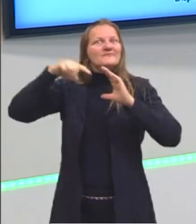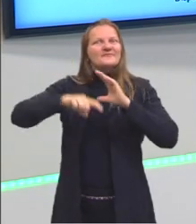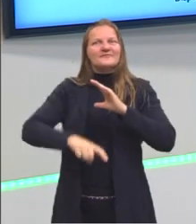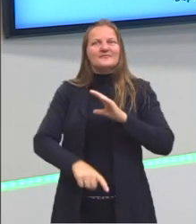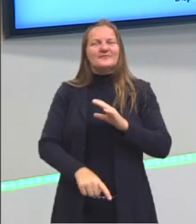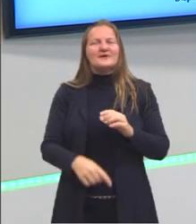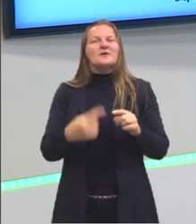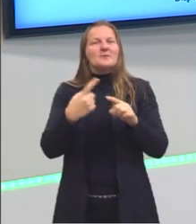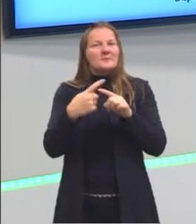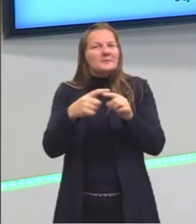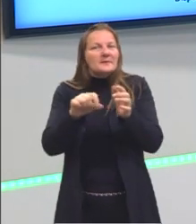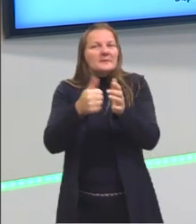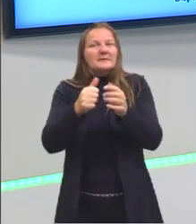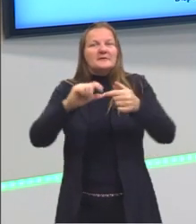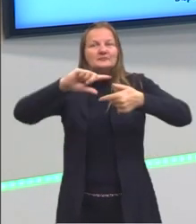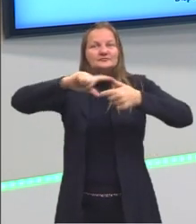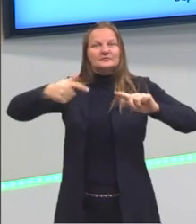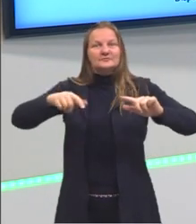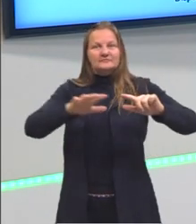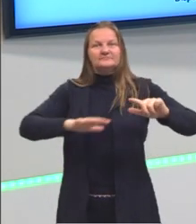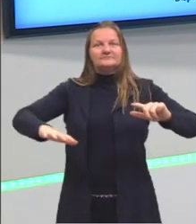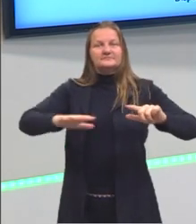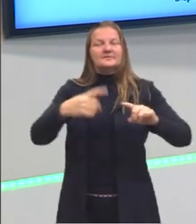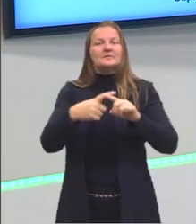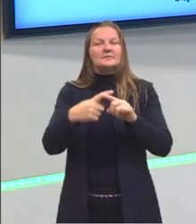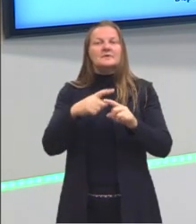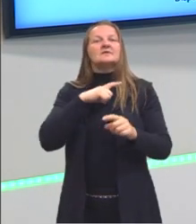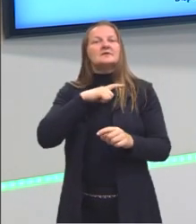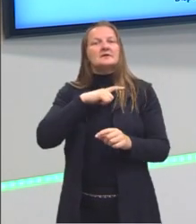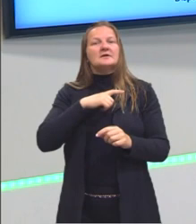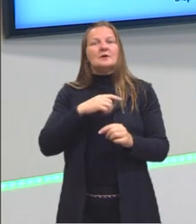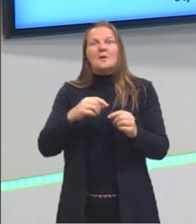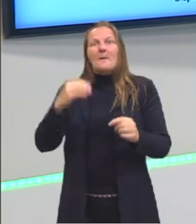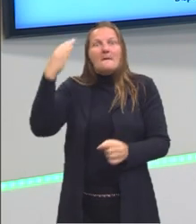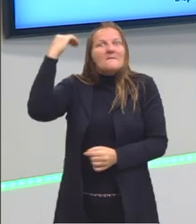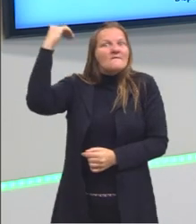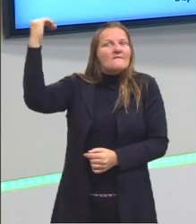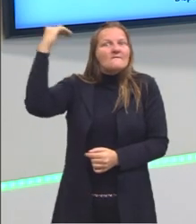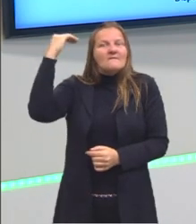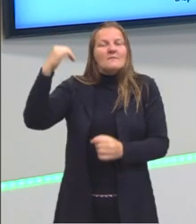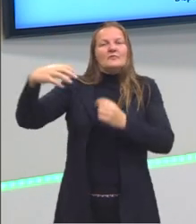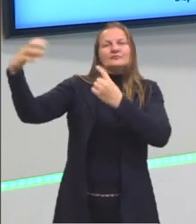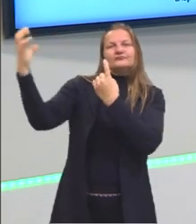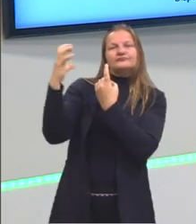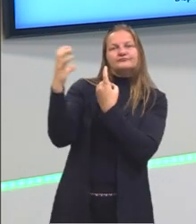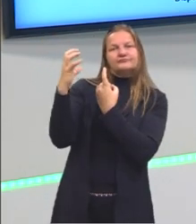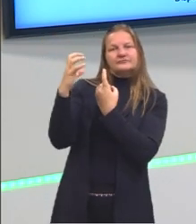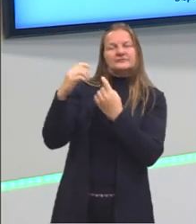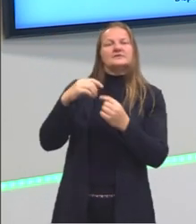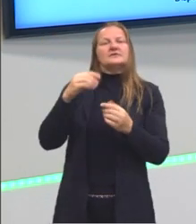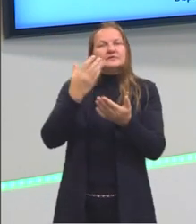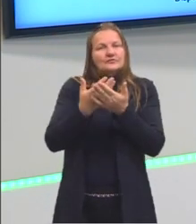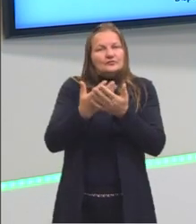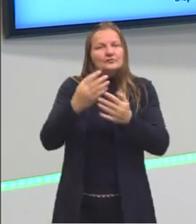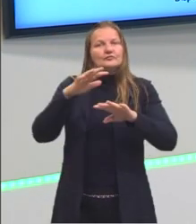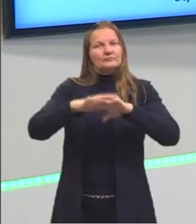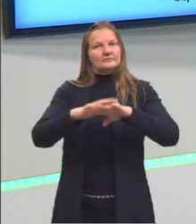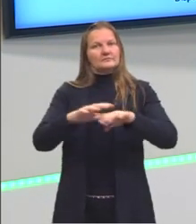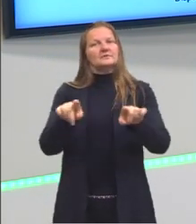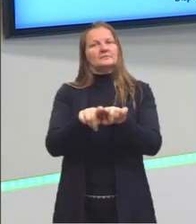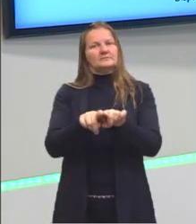nas nossas aulas de geometria plana, porque tem então grande influência nos estudos da matemática.